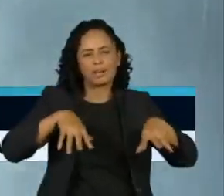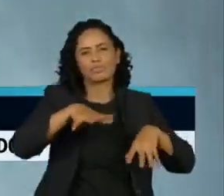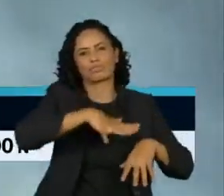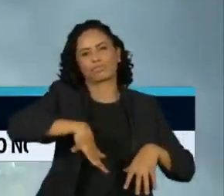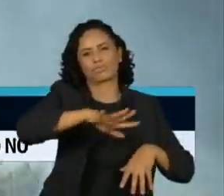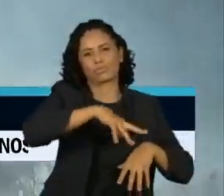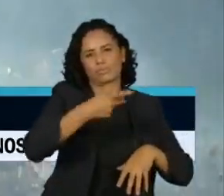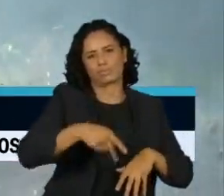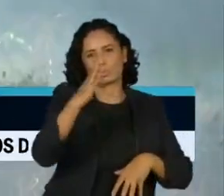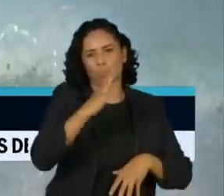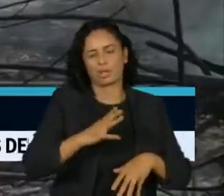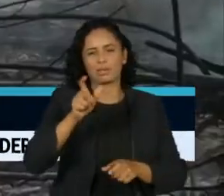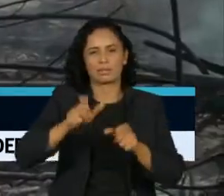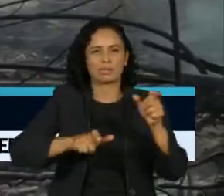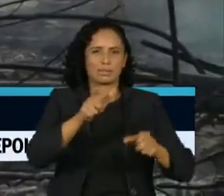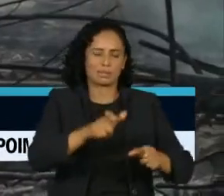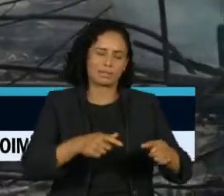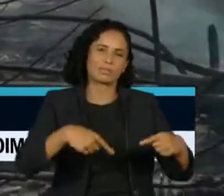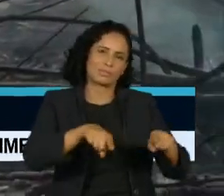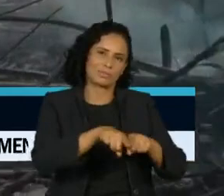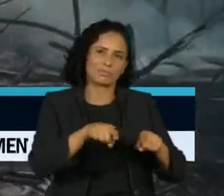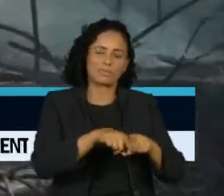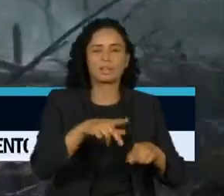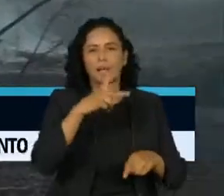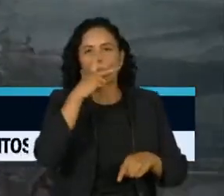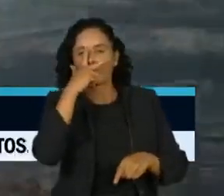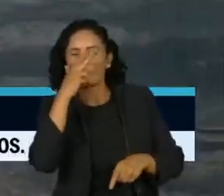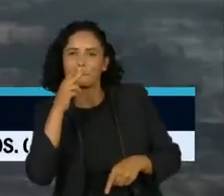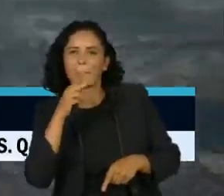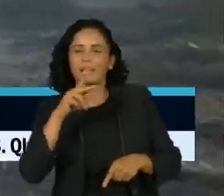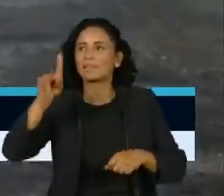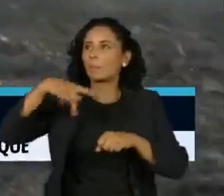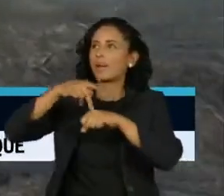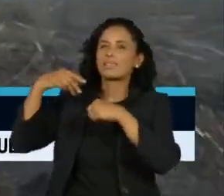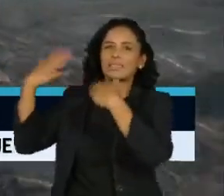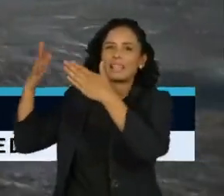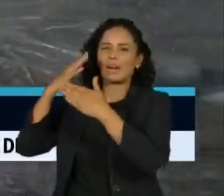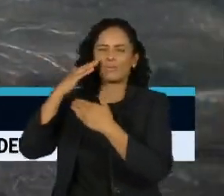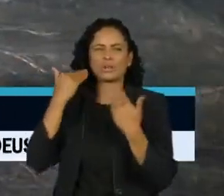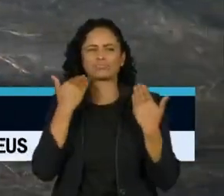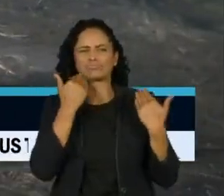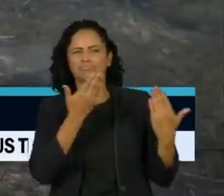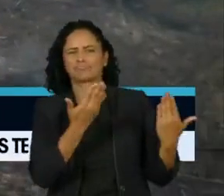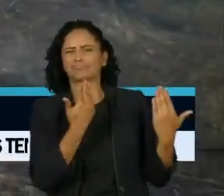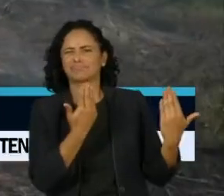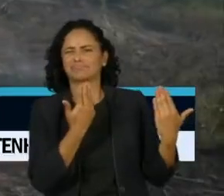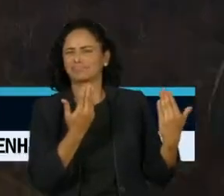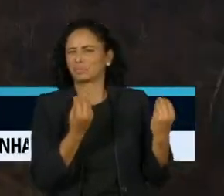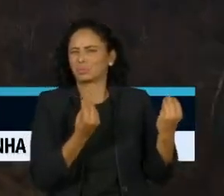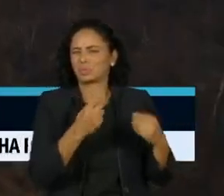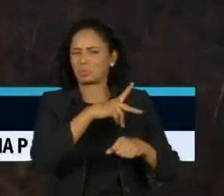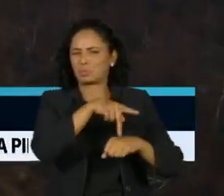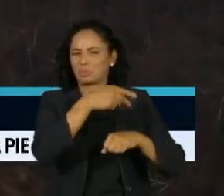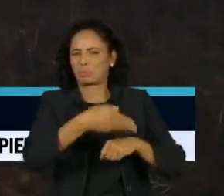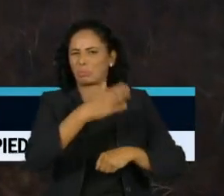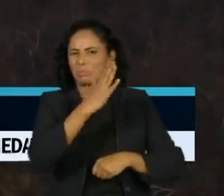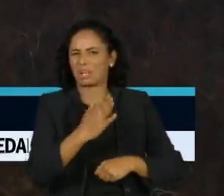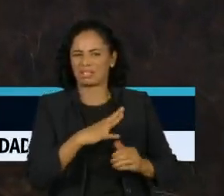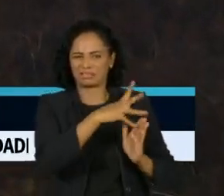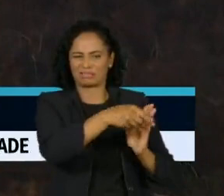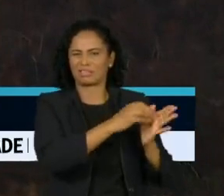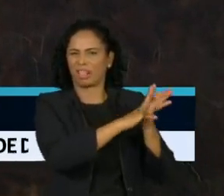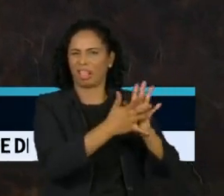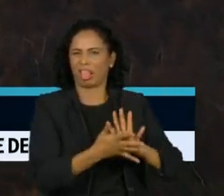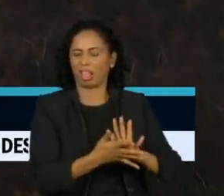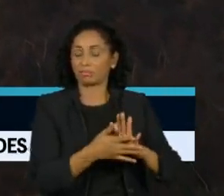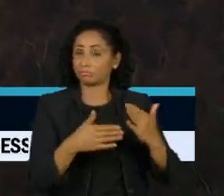brasileiros, afeta a posição, a imagem, a reputação do país. A ideia da consertação é criar uma agenda